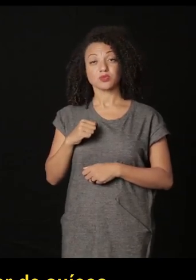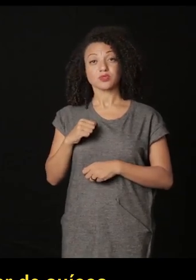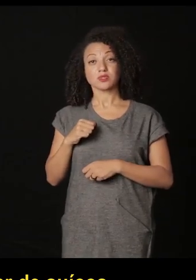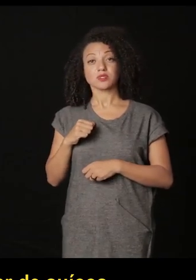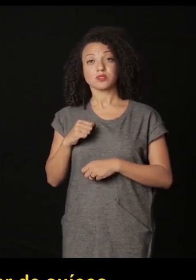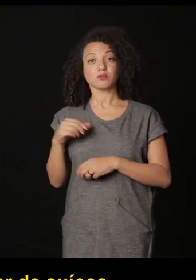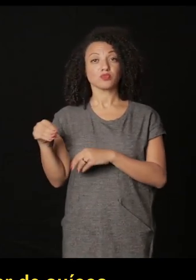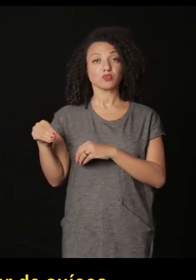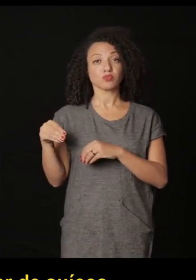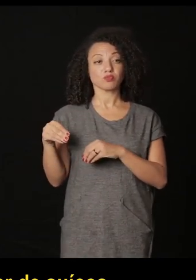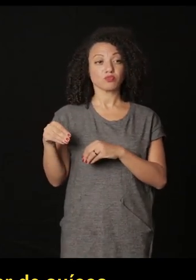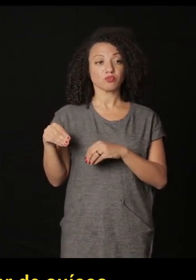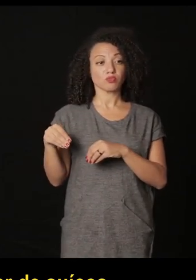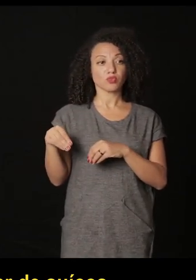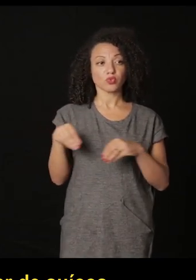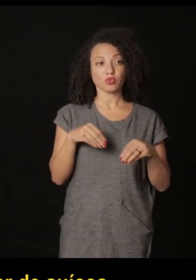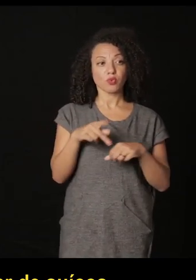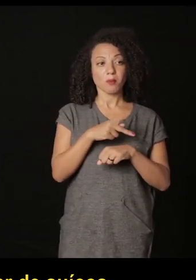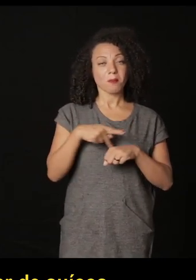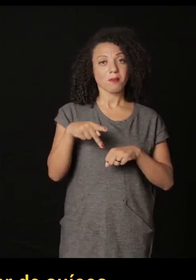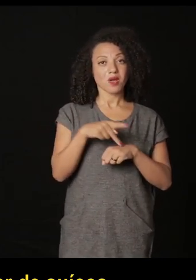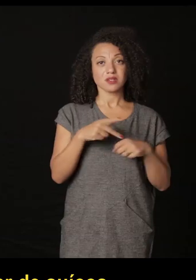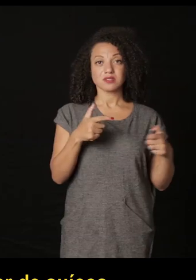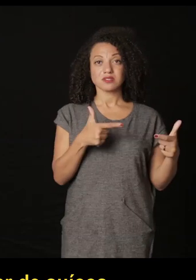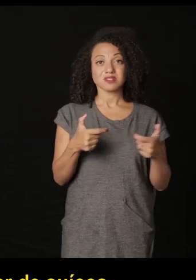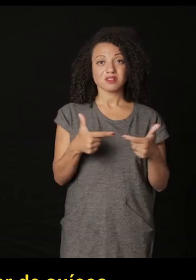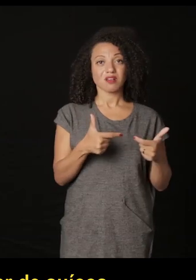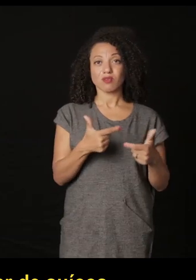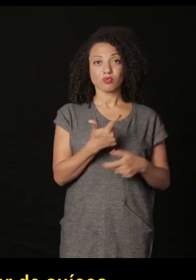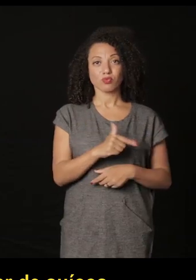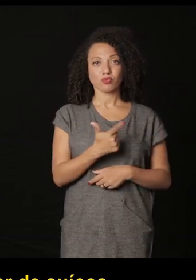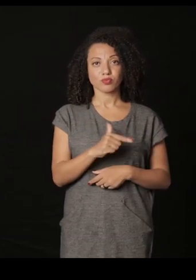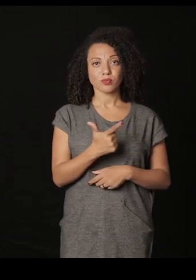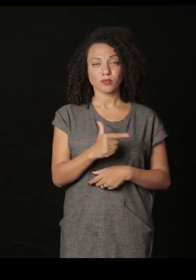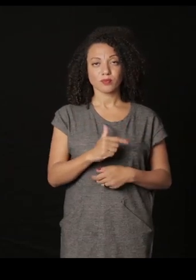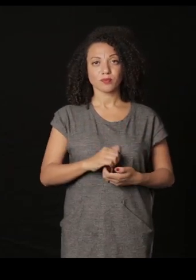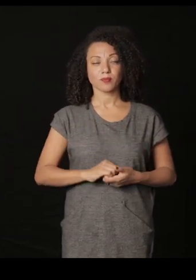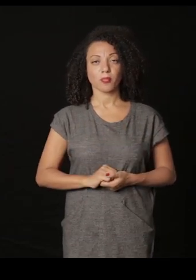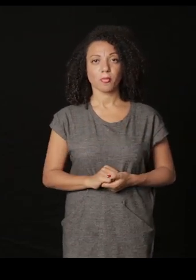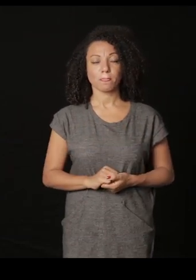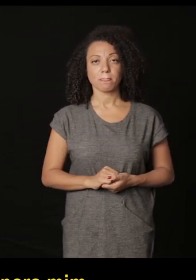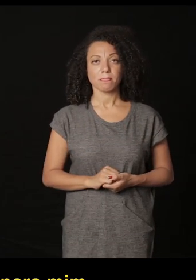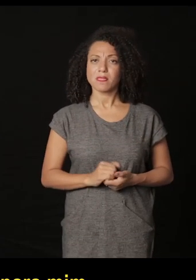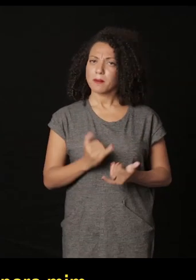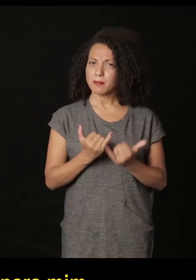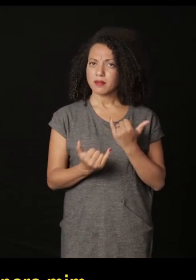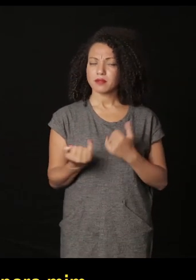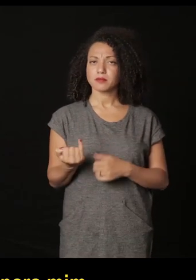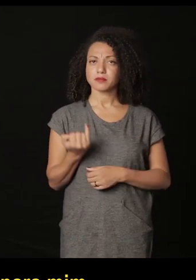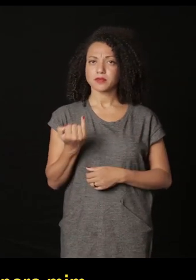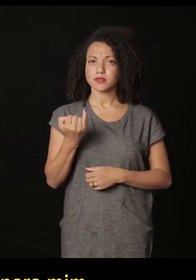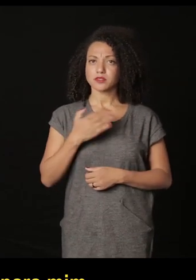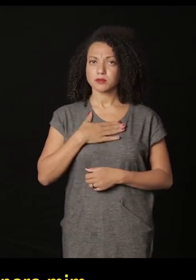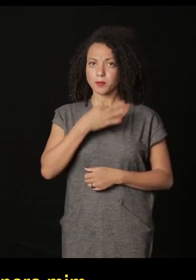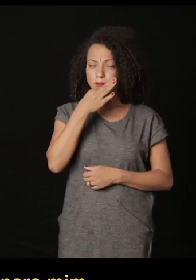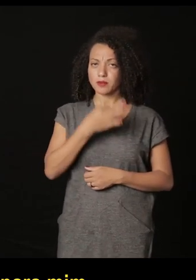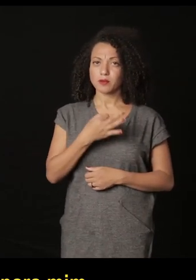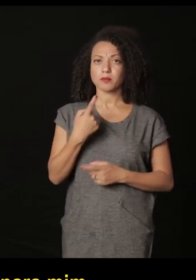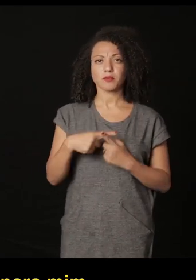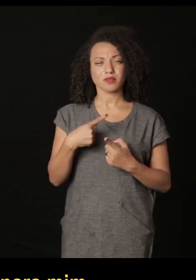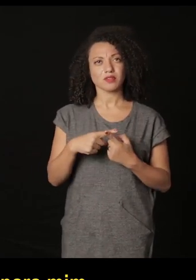em um país que não conhecia guerra o que parece muito